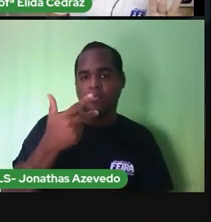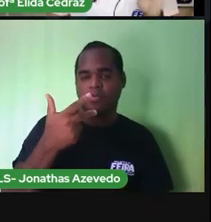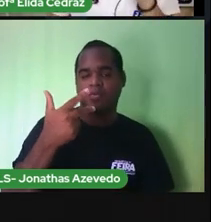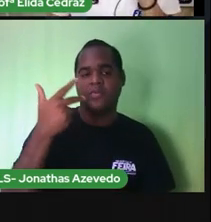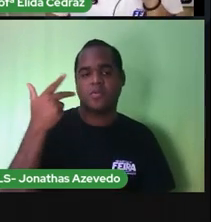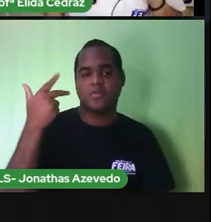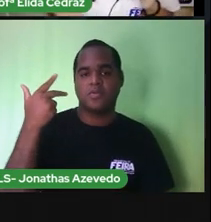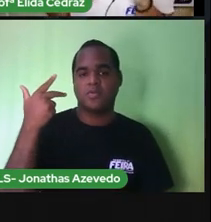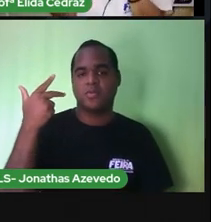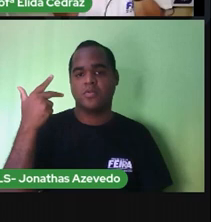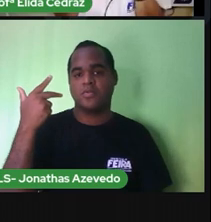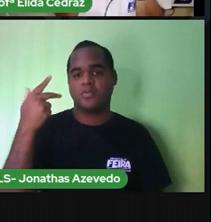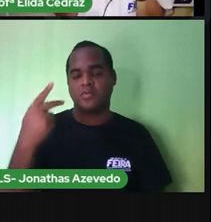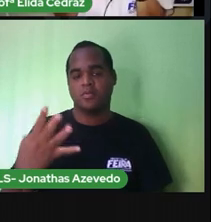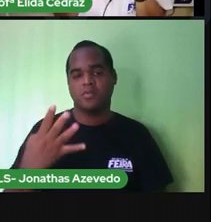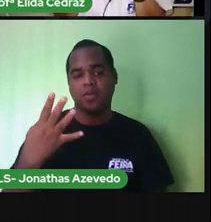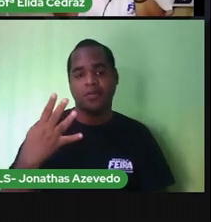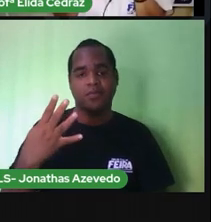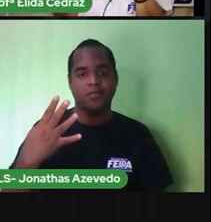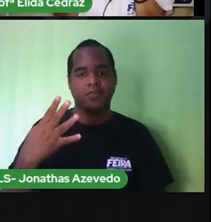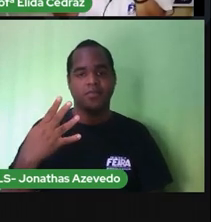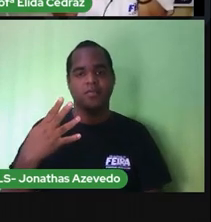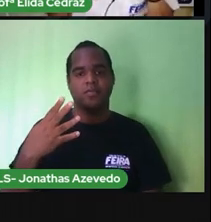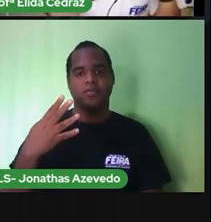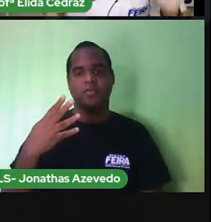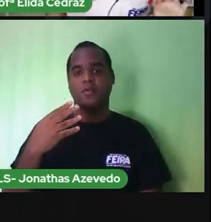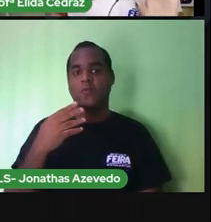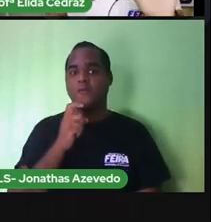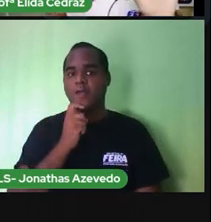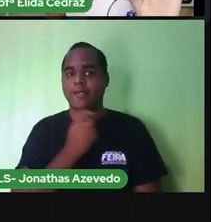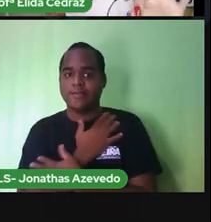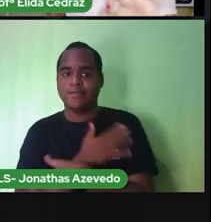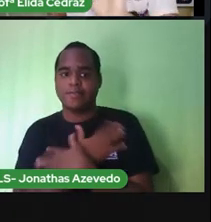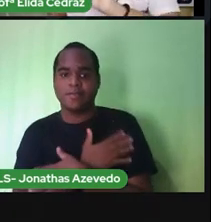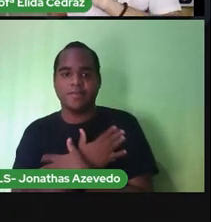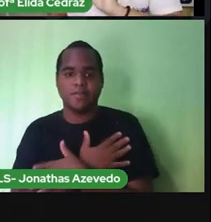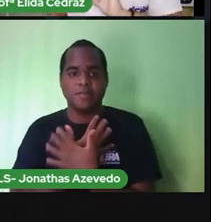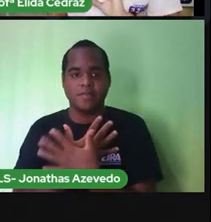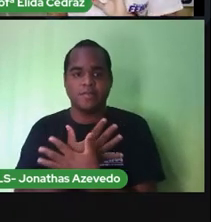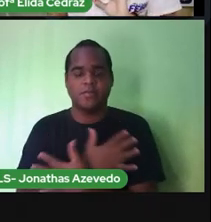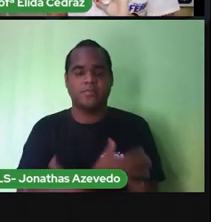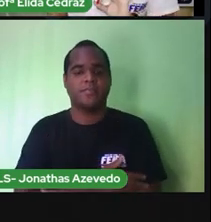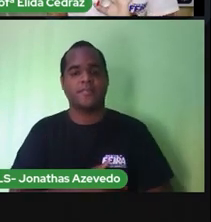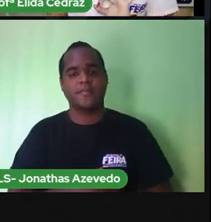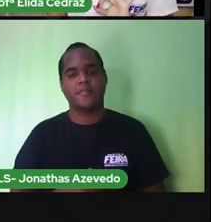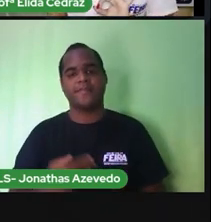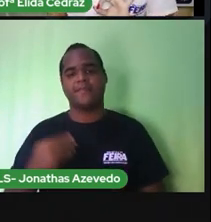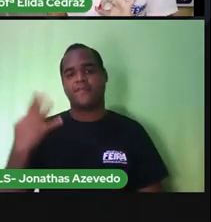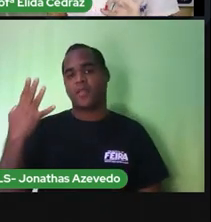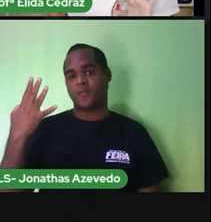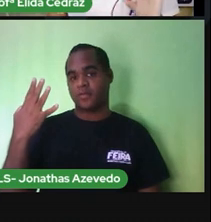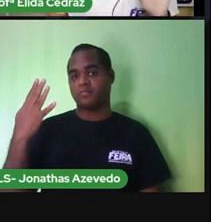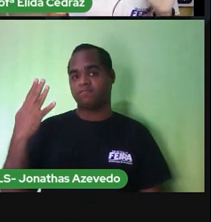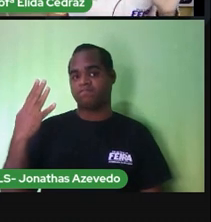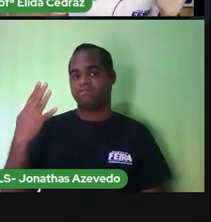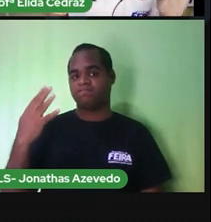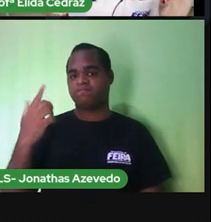Número três, inverno. Chega o rapazinho e está se imprimendo. E quatro, primavera.